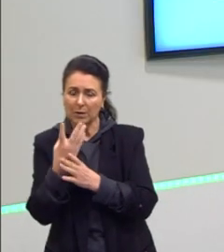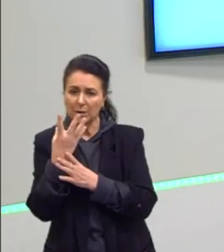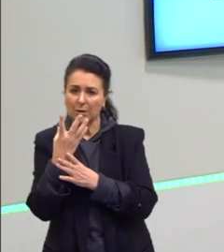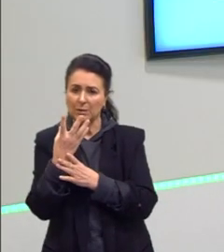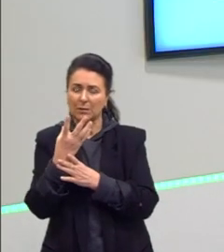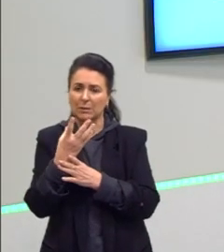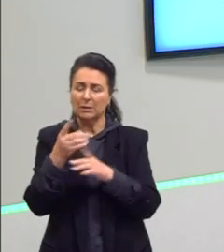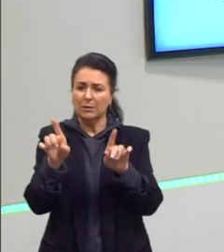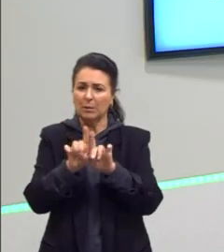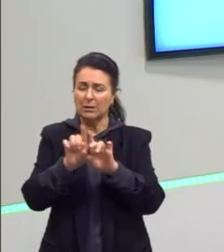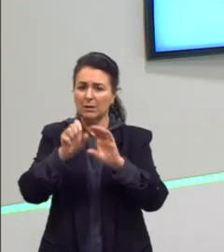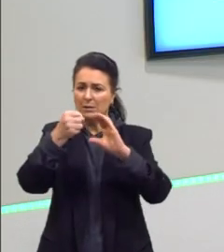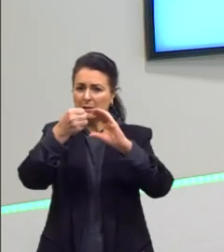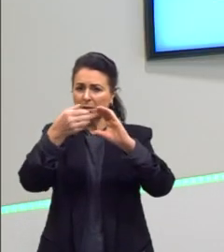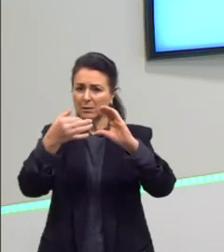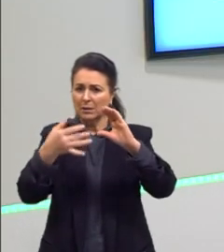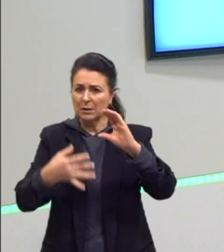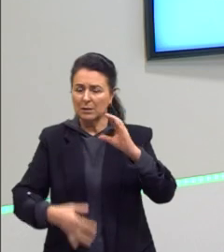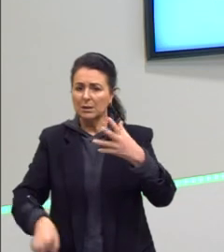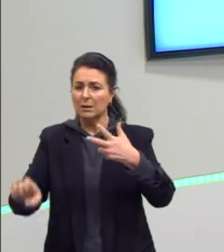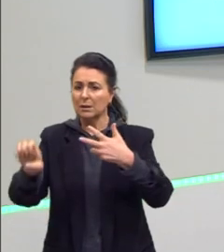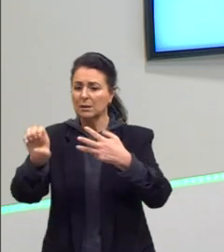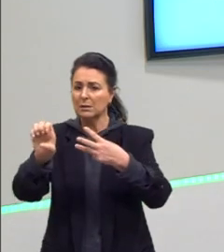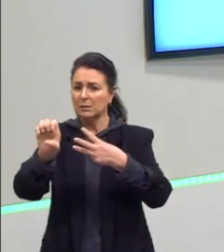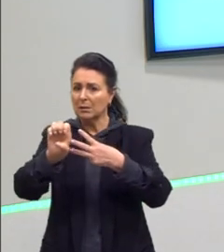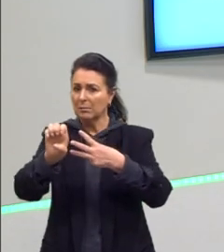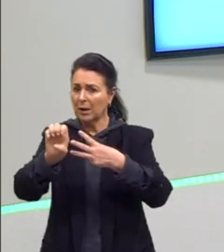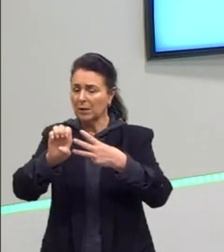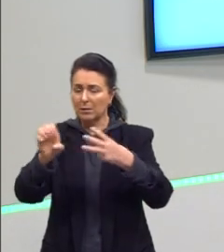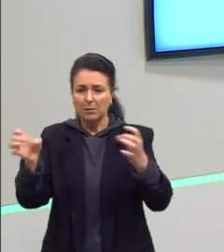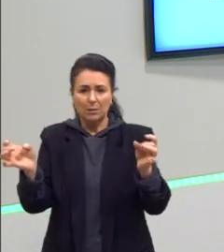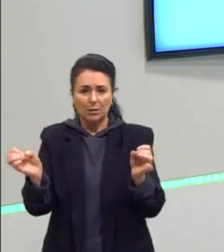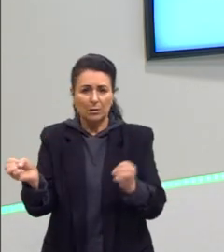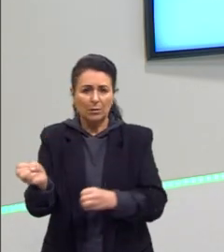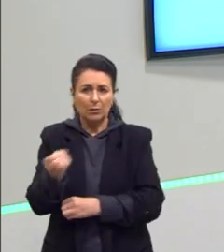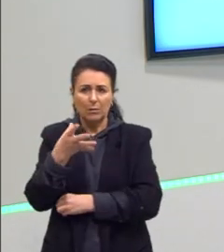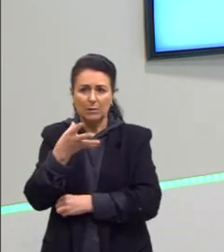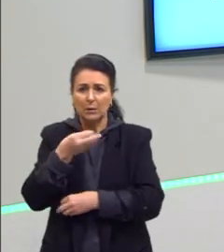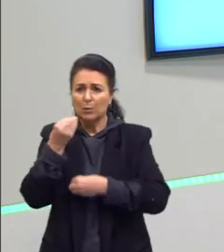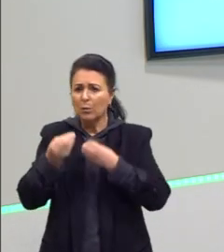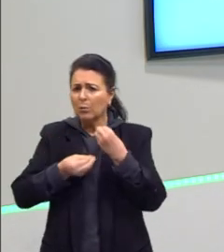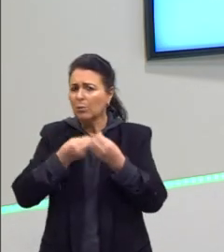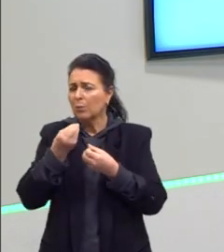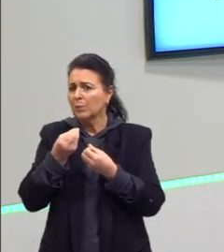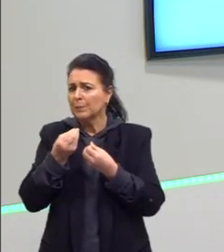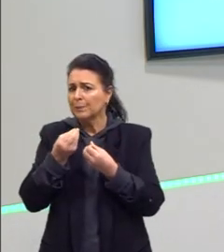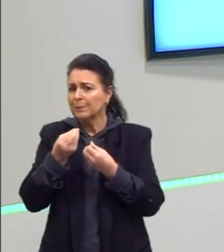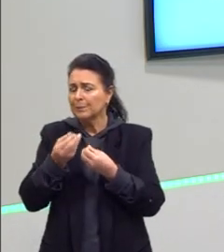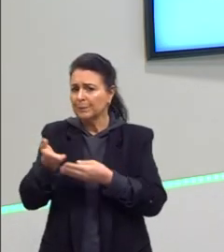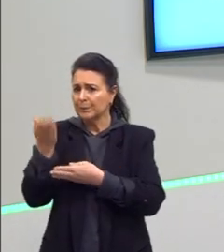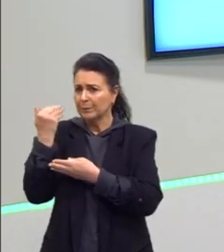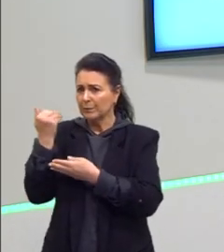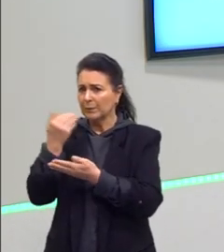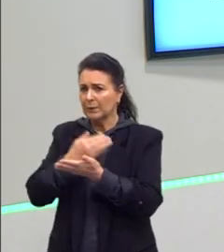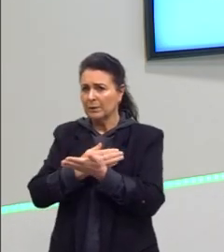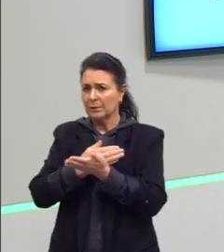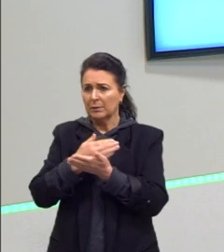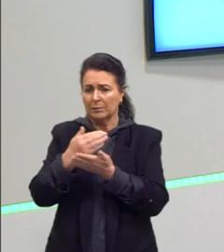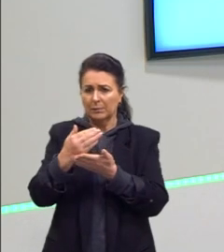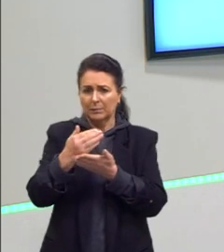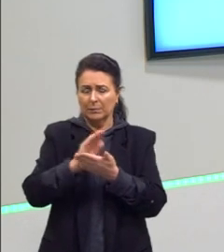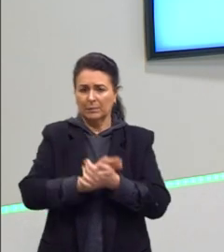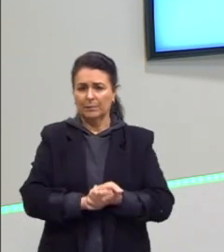características, dessas espécies novas. Então, como é que era? Inicialmente, então,